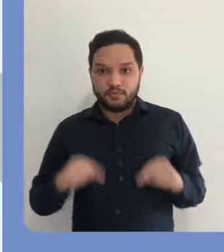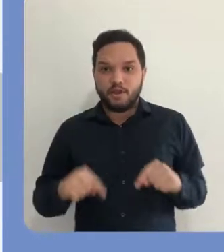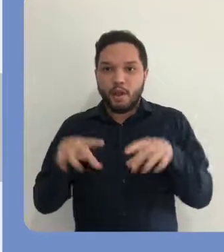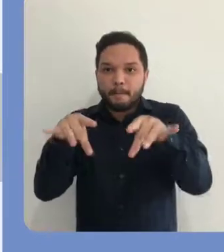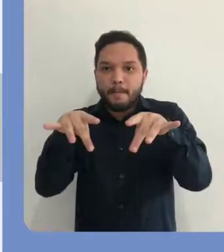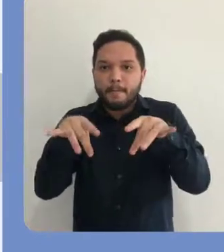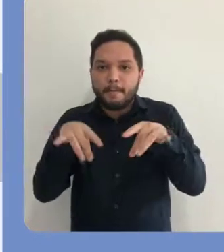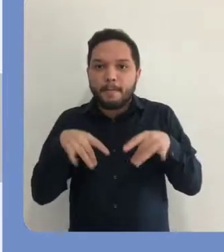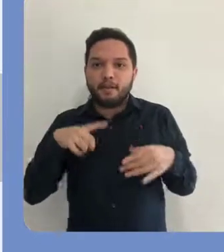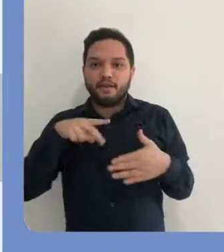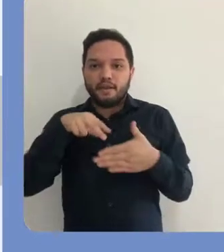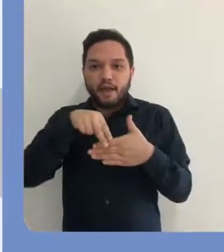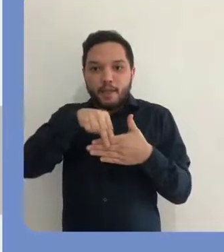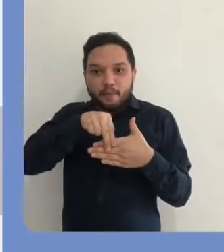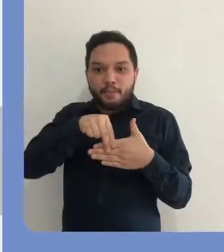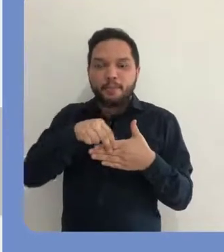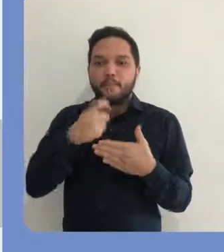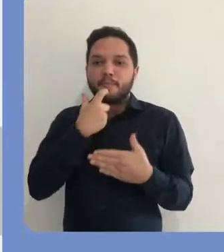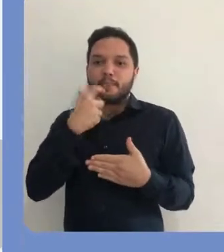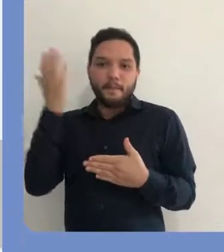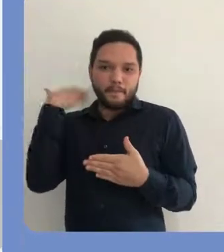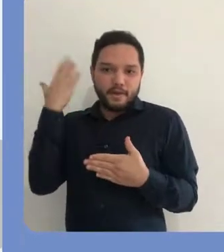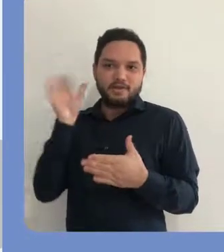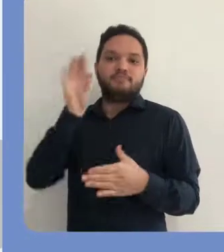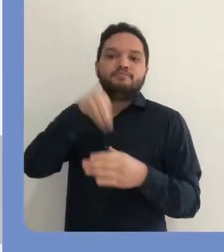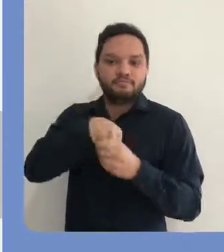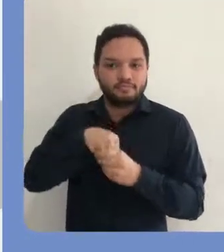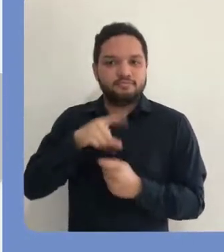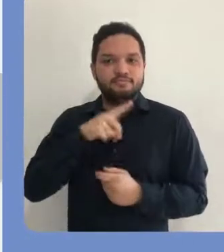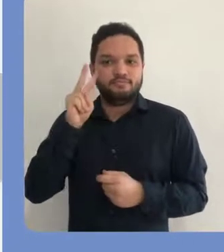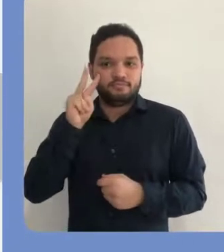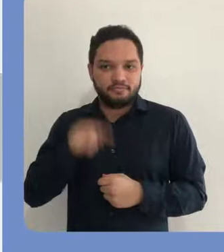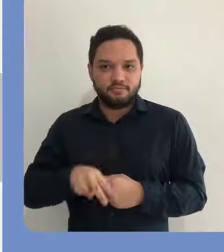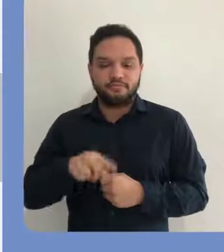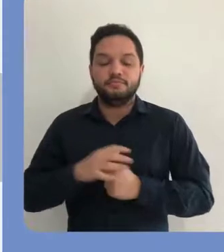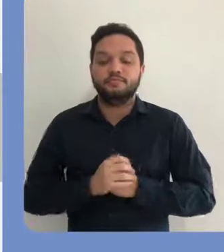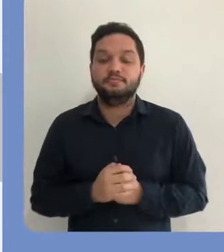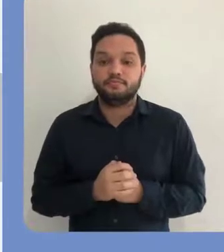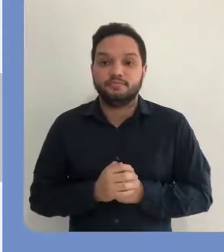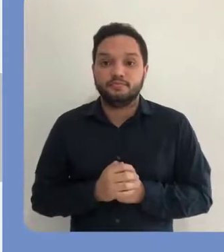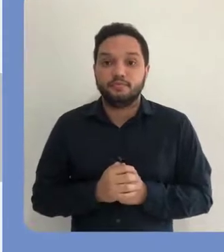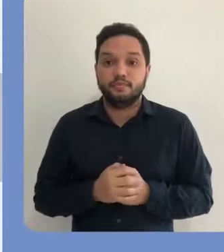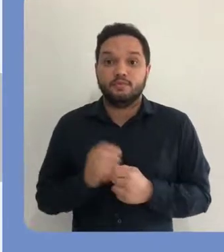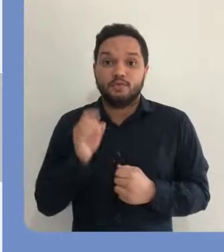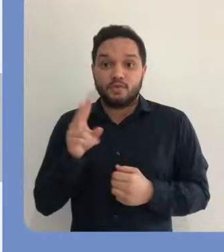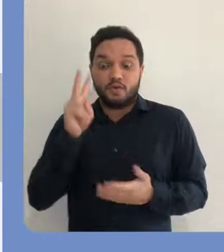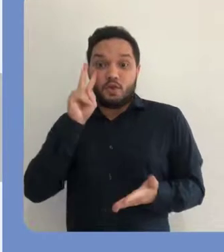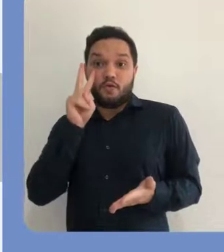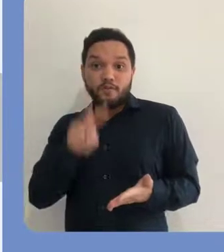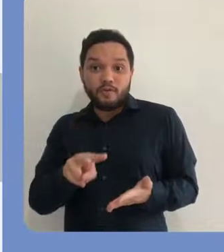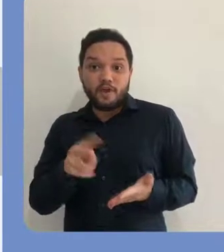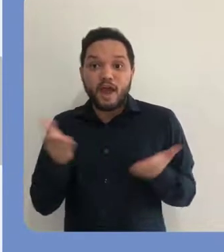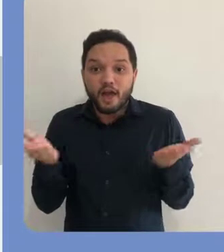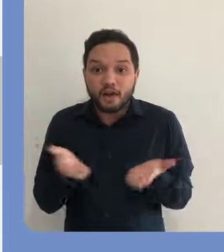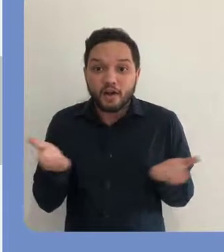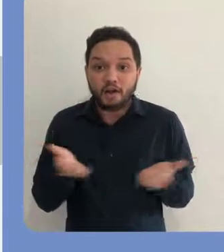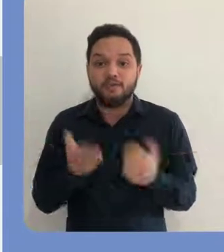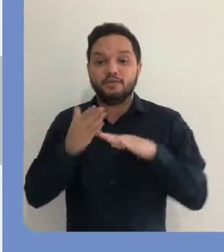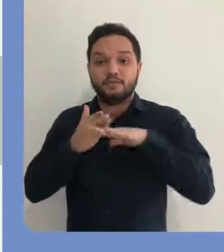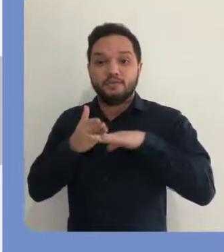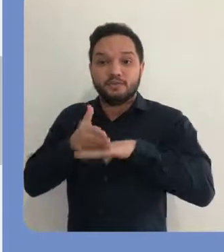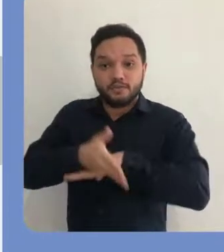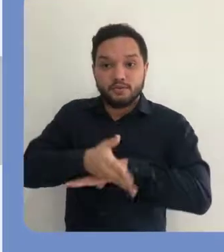Abaixo também nós temos a relação de todos os arquivos que foram anexados recentemente dentro dessa subcomunidade.